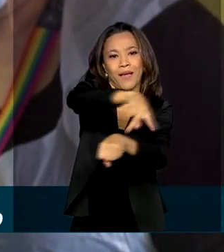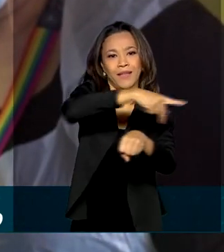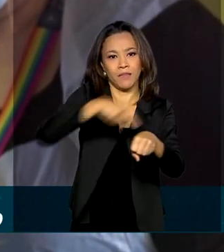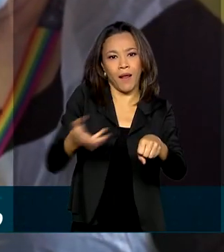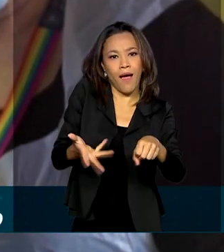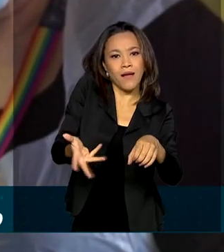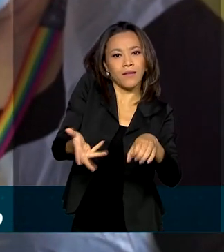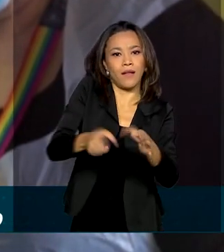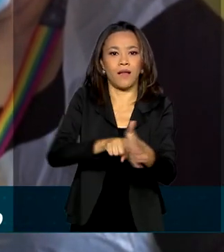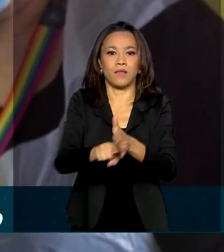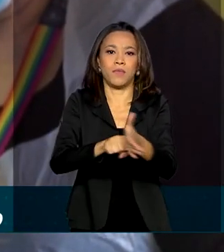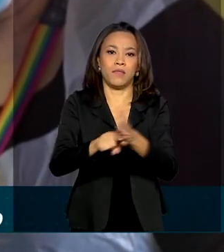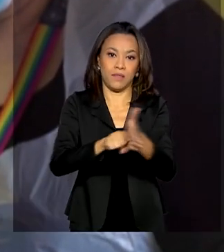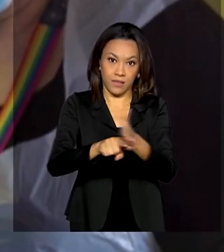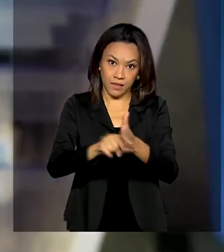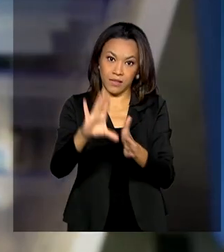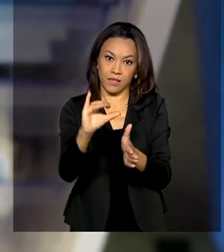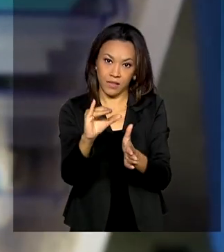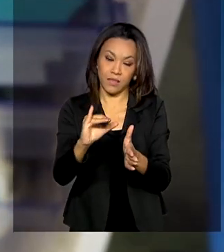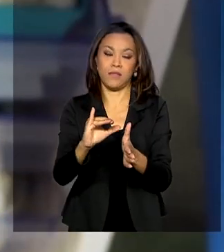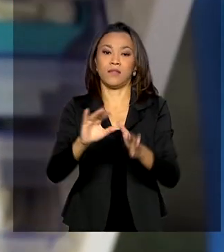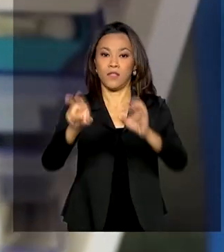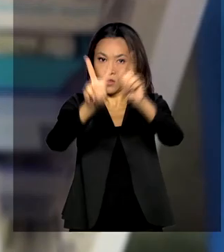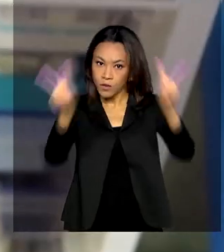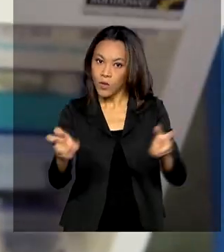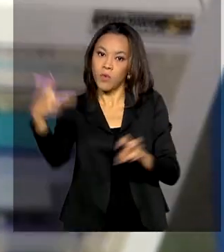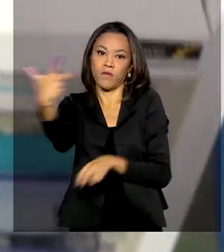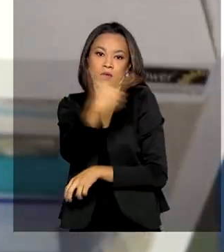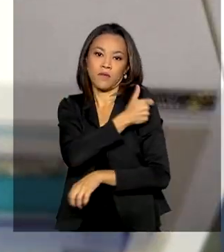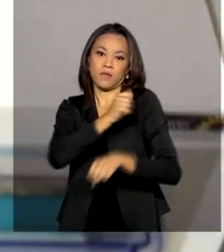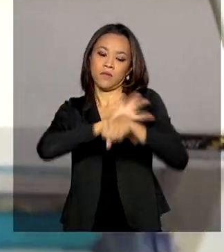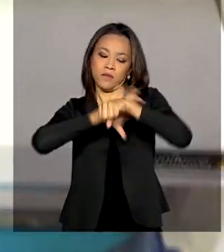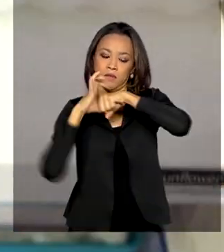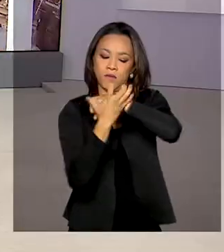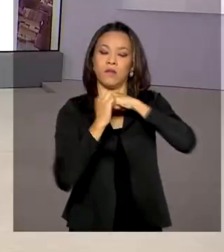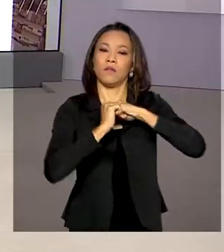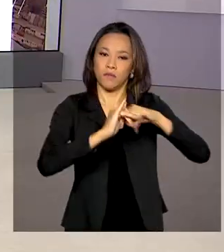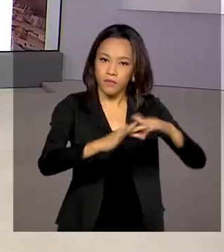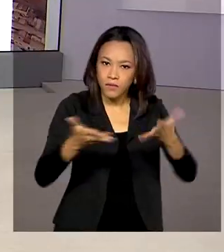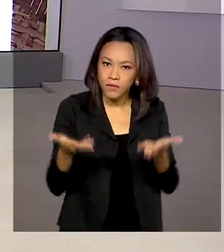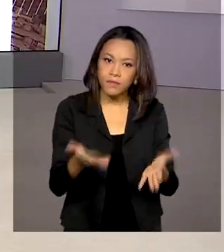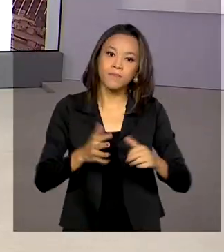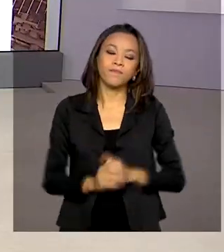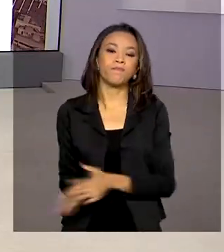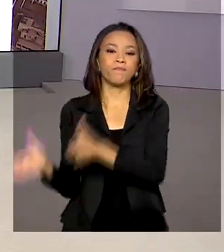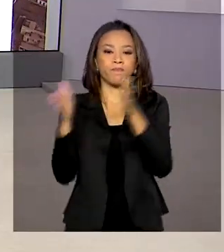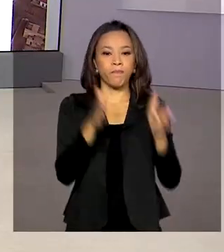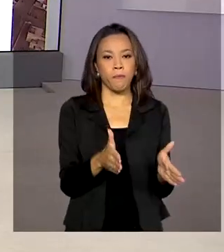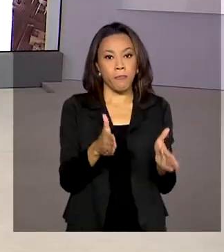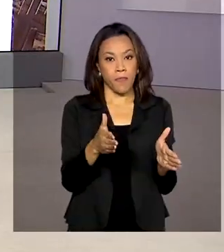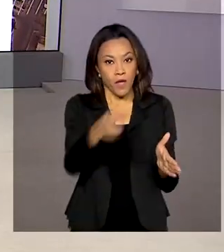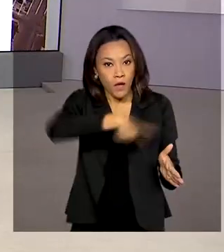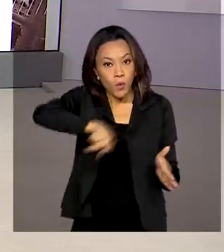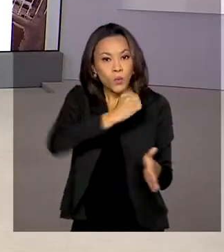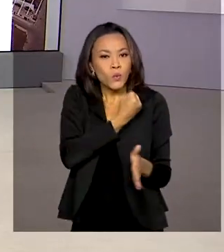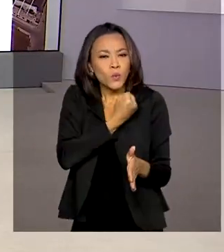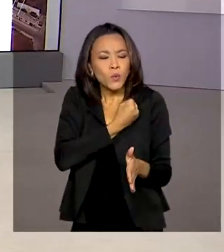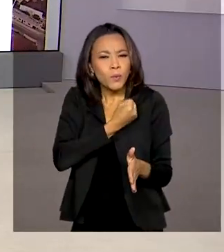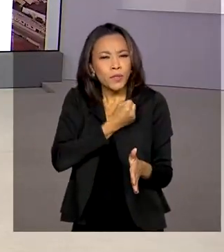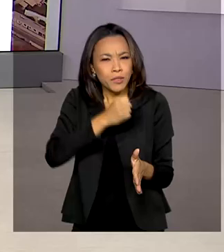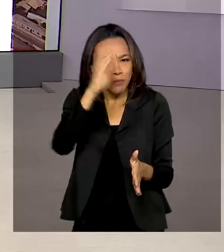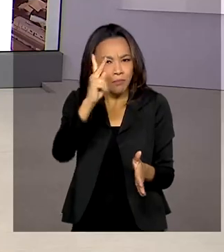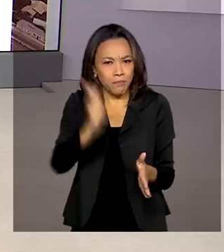acelerar as pesquisas científicas de vacinas contra a Covid-19. O número de brasileiros que fumam